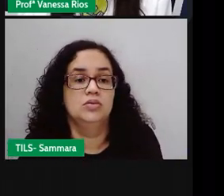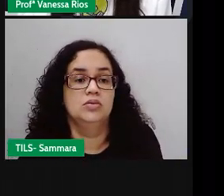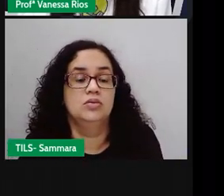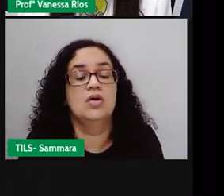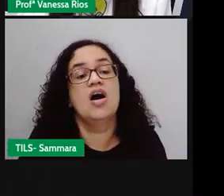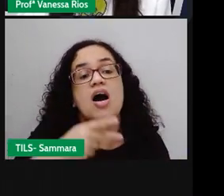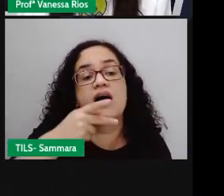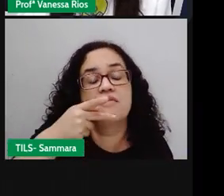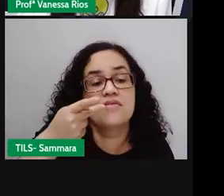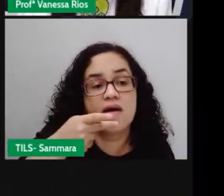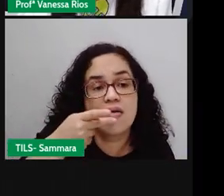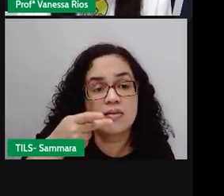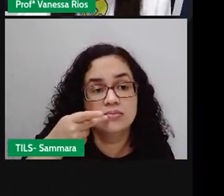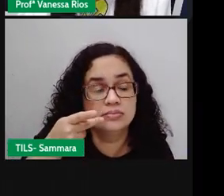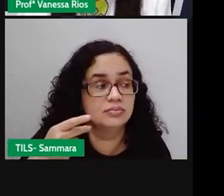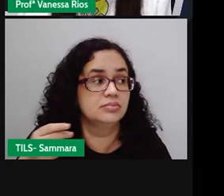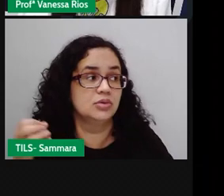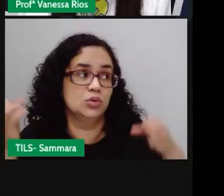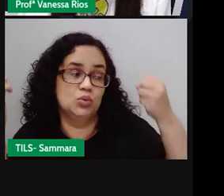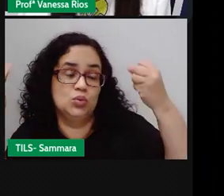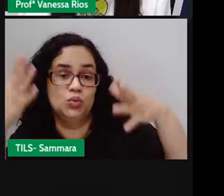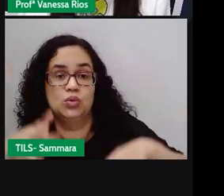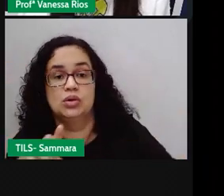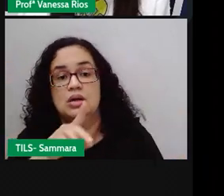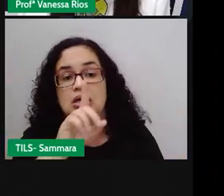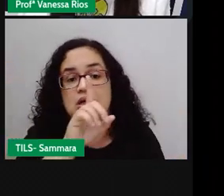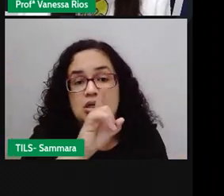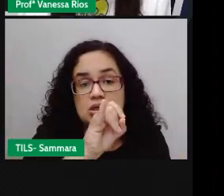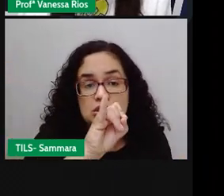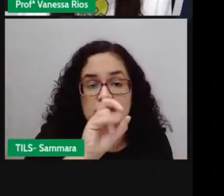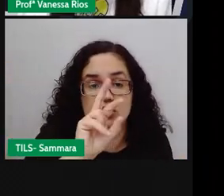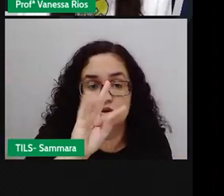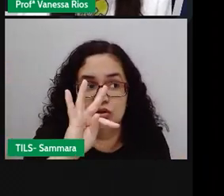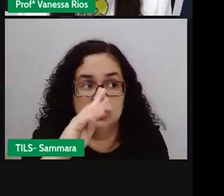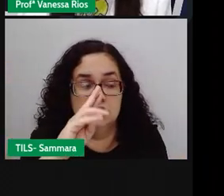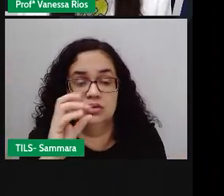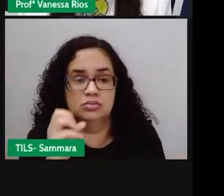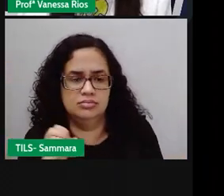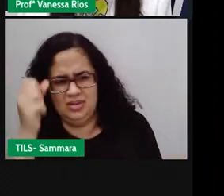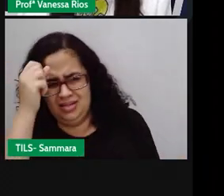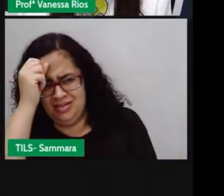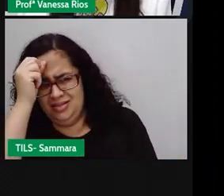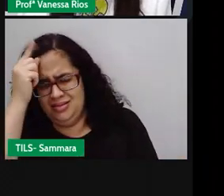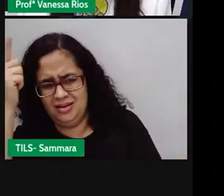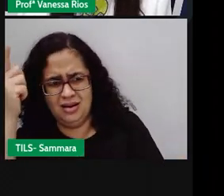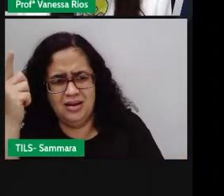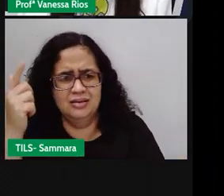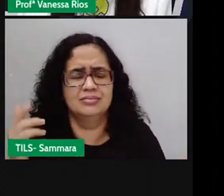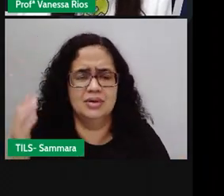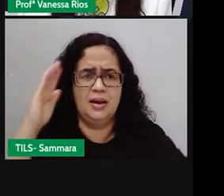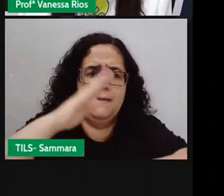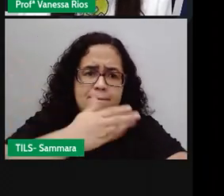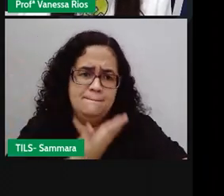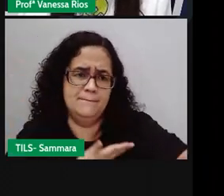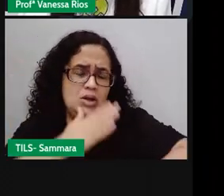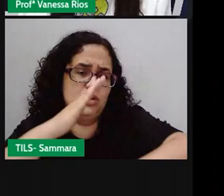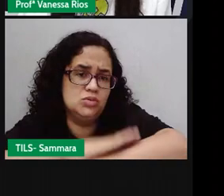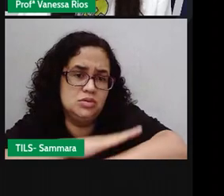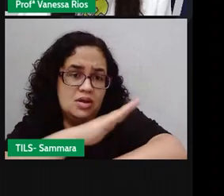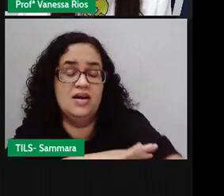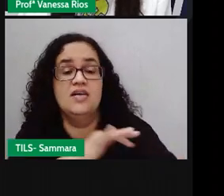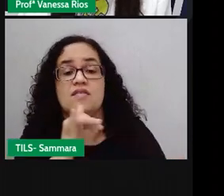uma fala, um discurso direto, ó. Tira essa ideia da cabeça, amigo sapo,